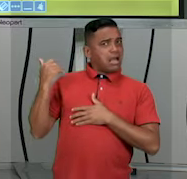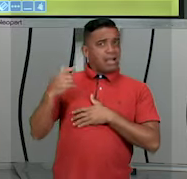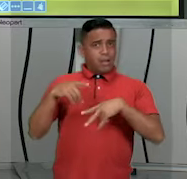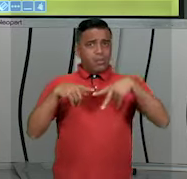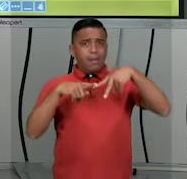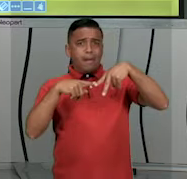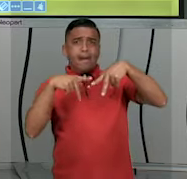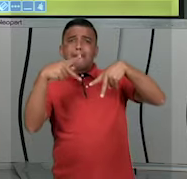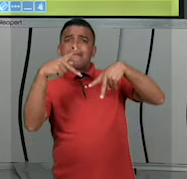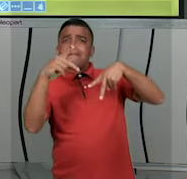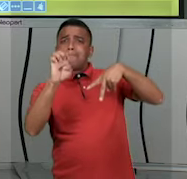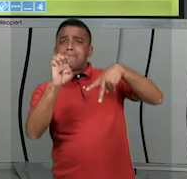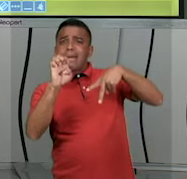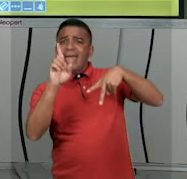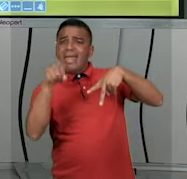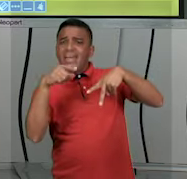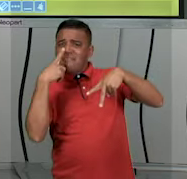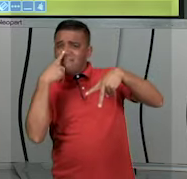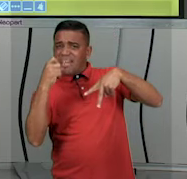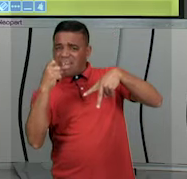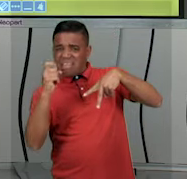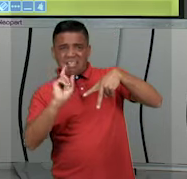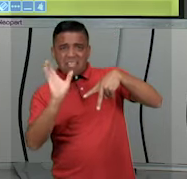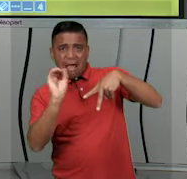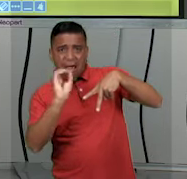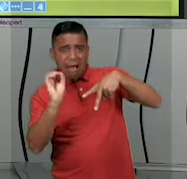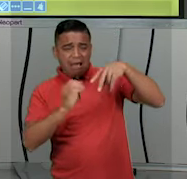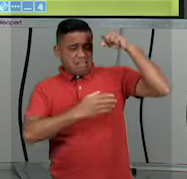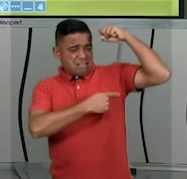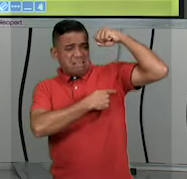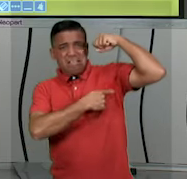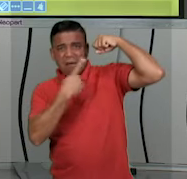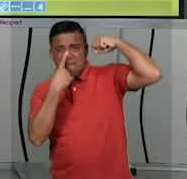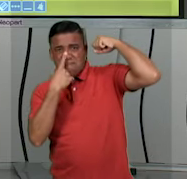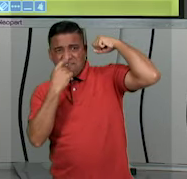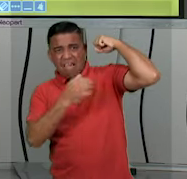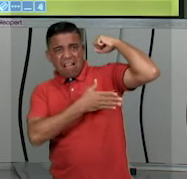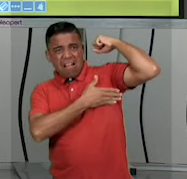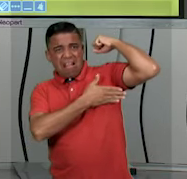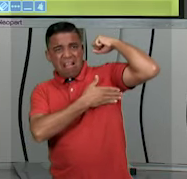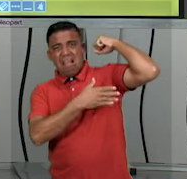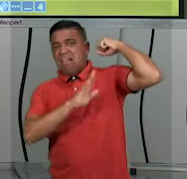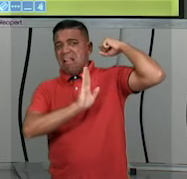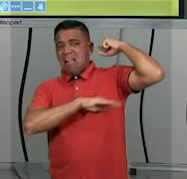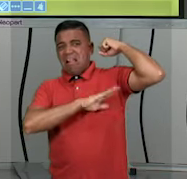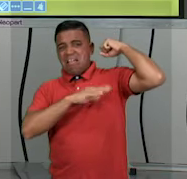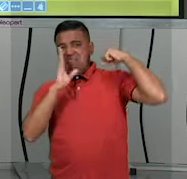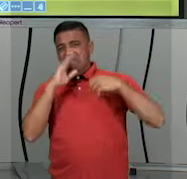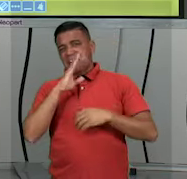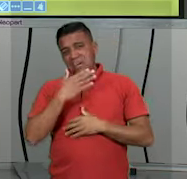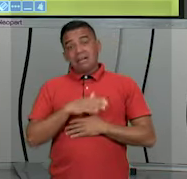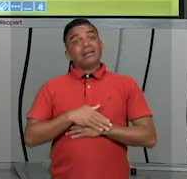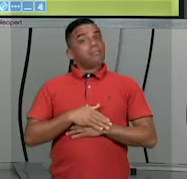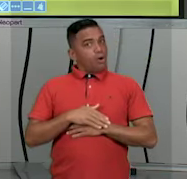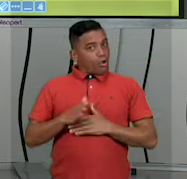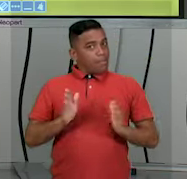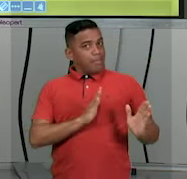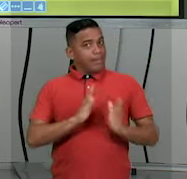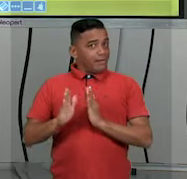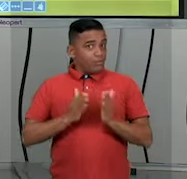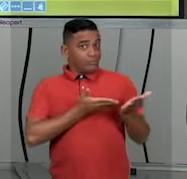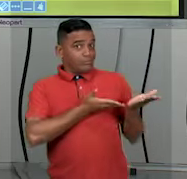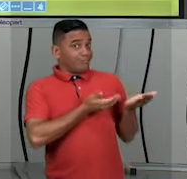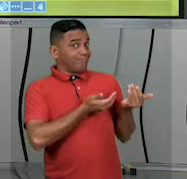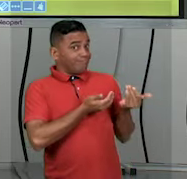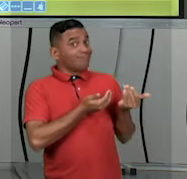que nunca teve um cheirinho com um ali no braço, pode passar a ter na adolescência. E para isso, você vai ter